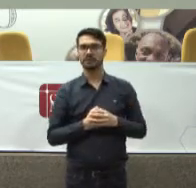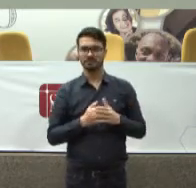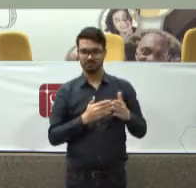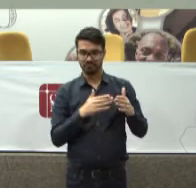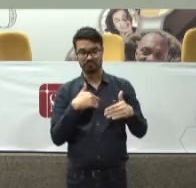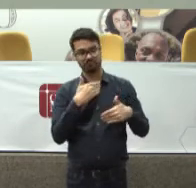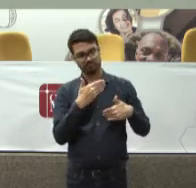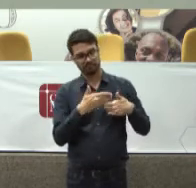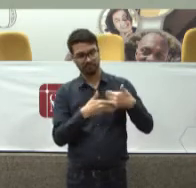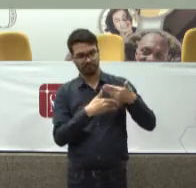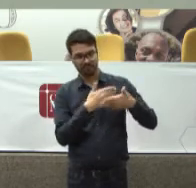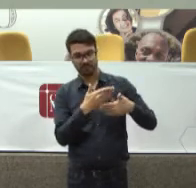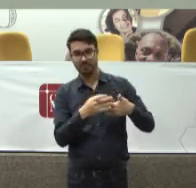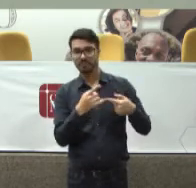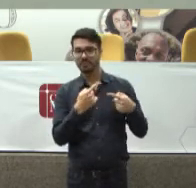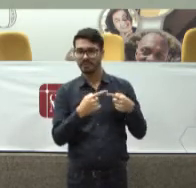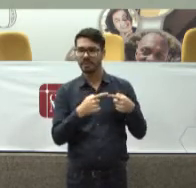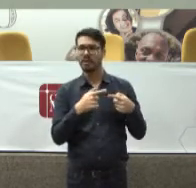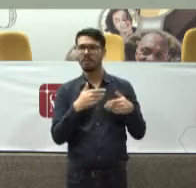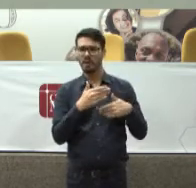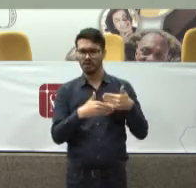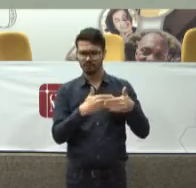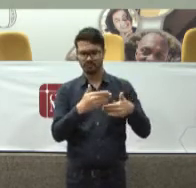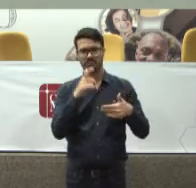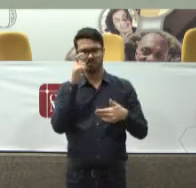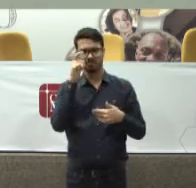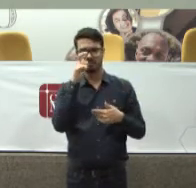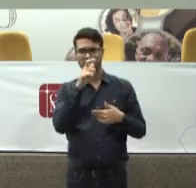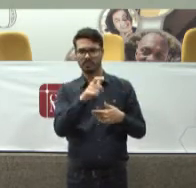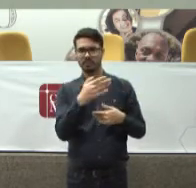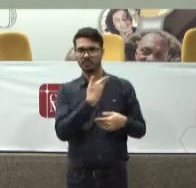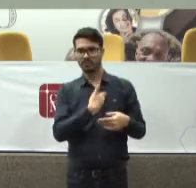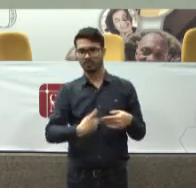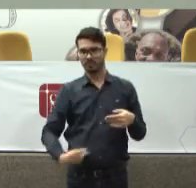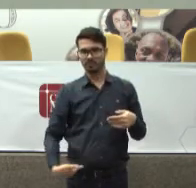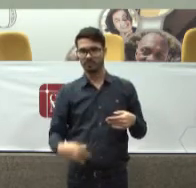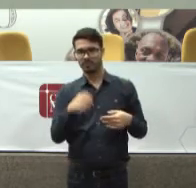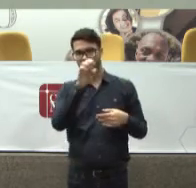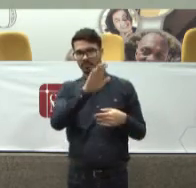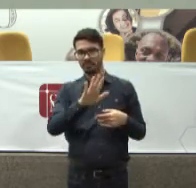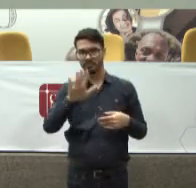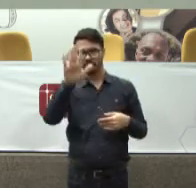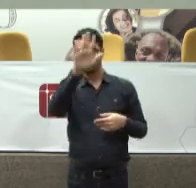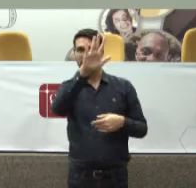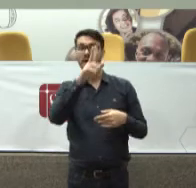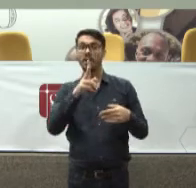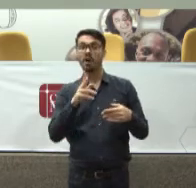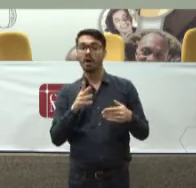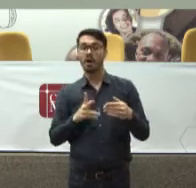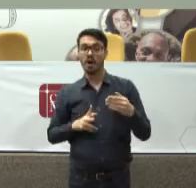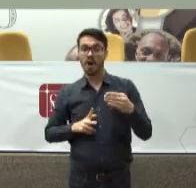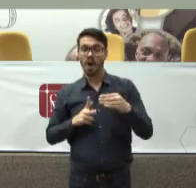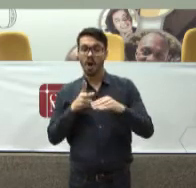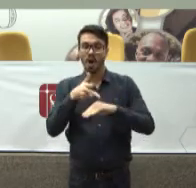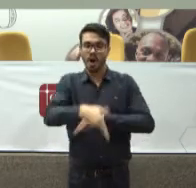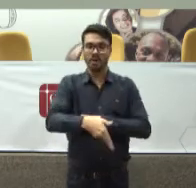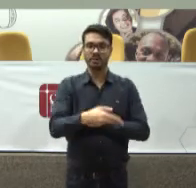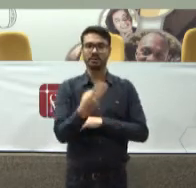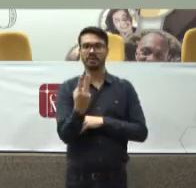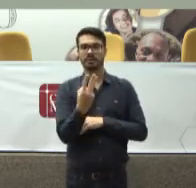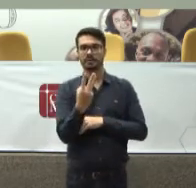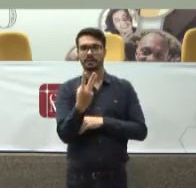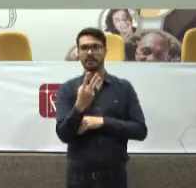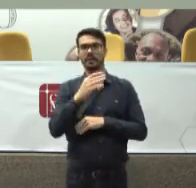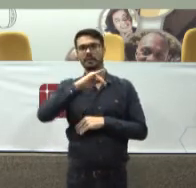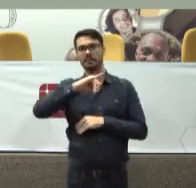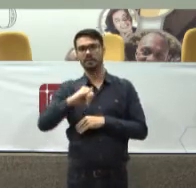processo Que era um processo muito rico Muito interessante O governo do estado Atropela esse processo E no dia 3 de janeiro de